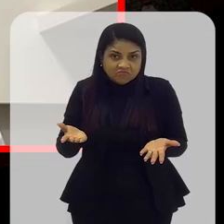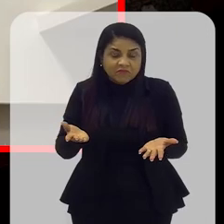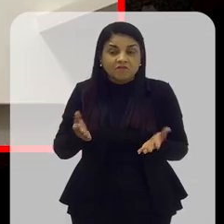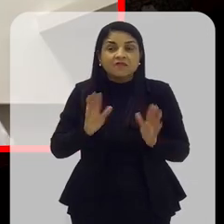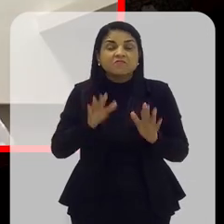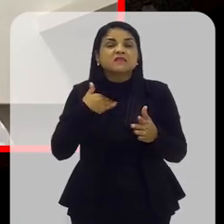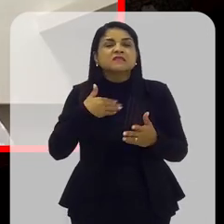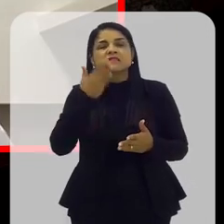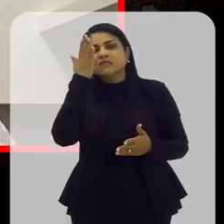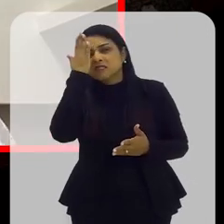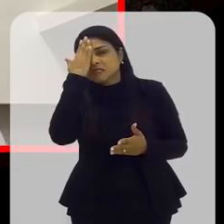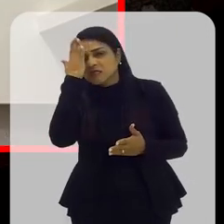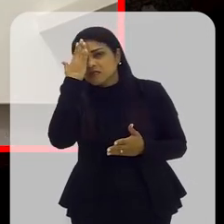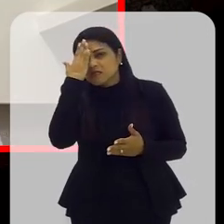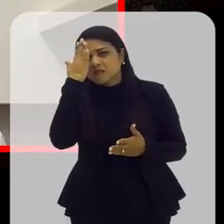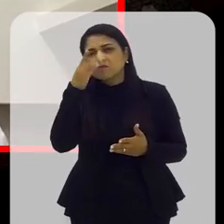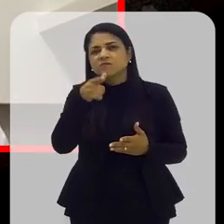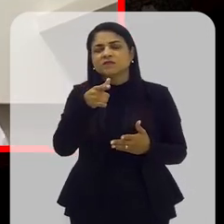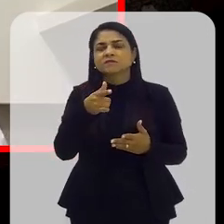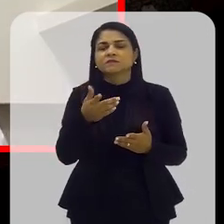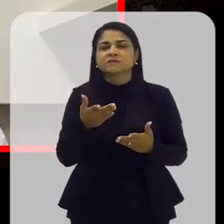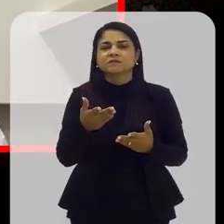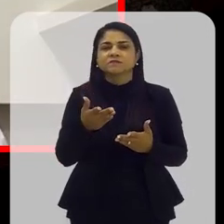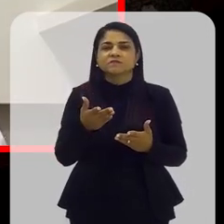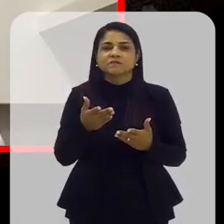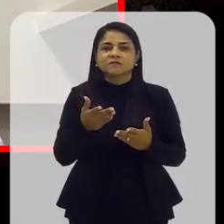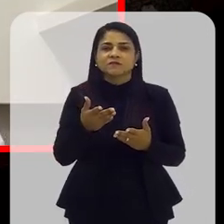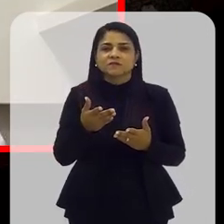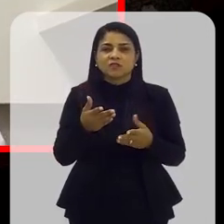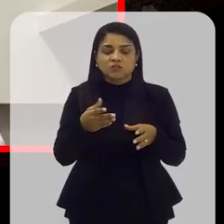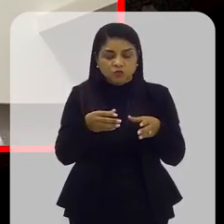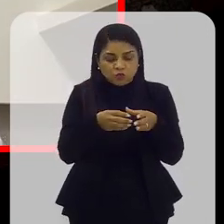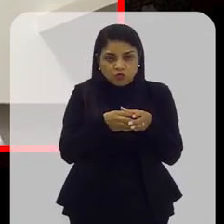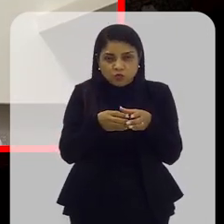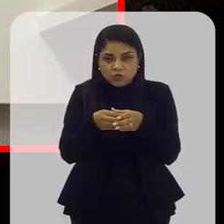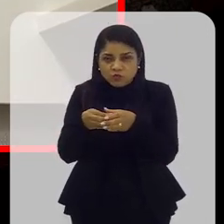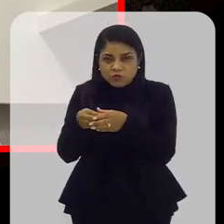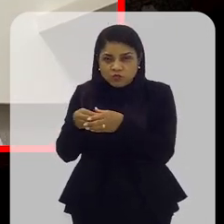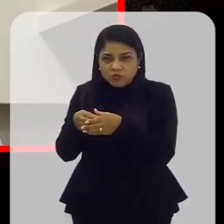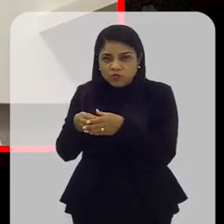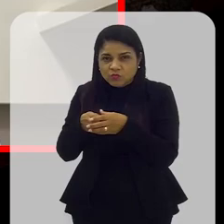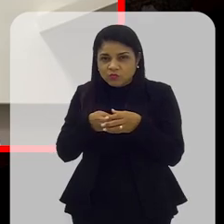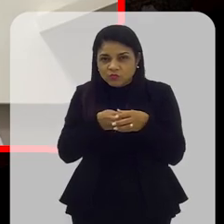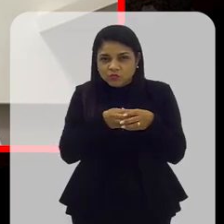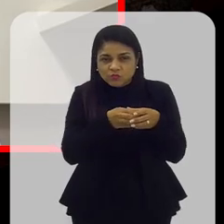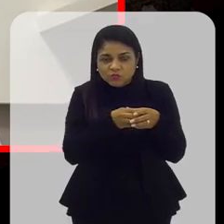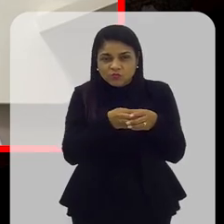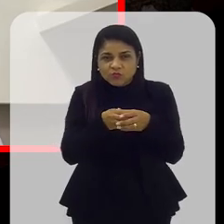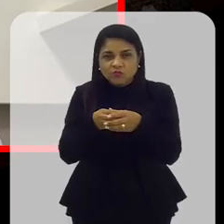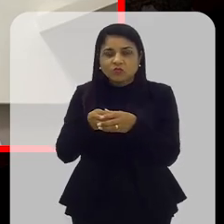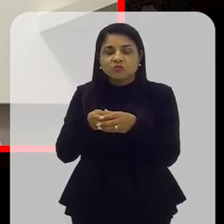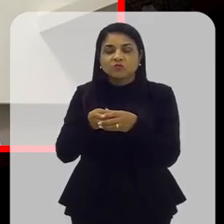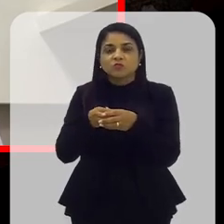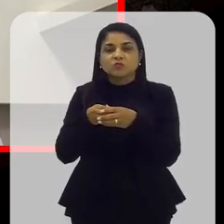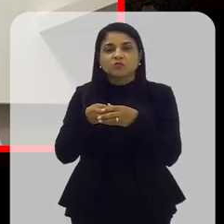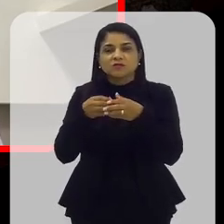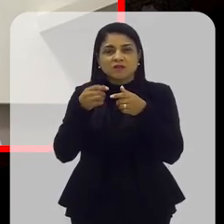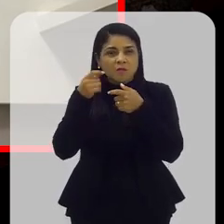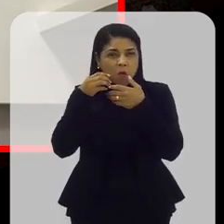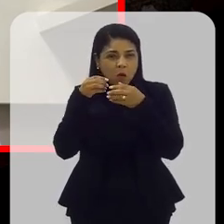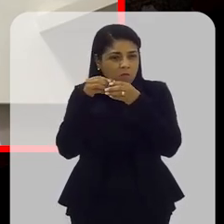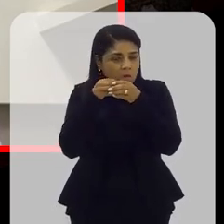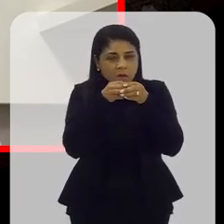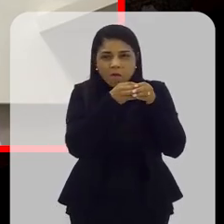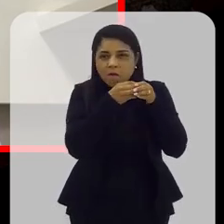Mas a gente já sabe que as colônias que a gente tem na nossa boca,